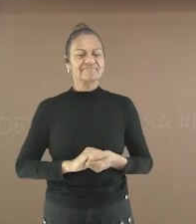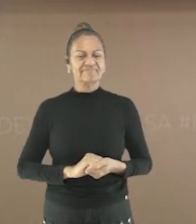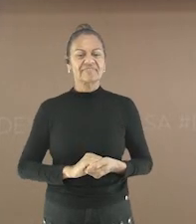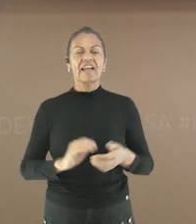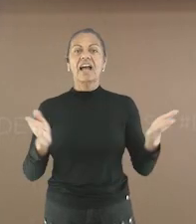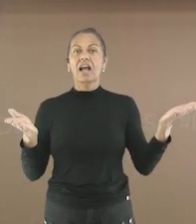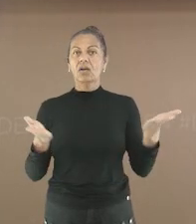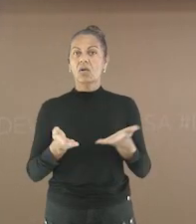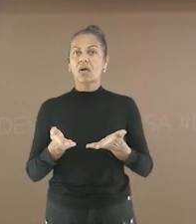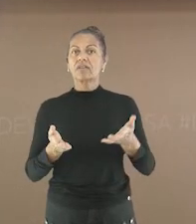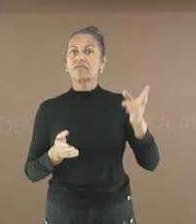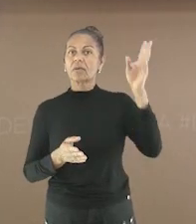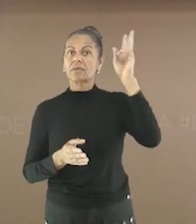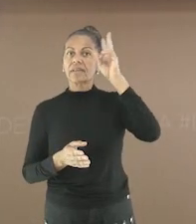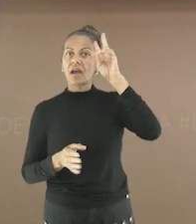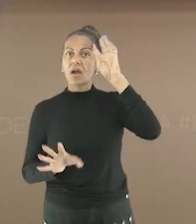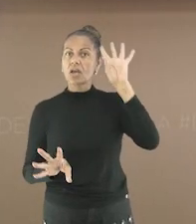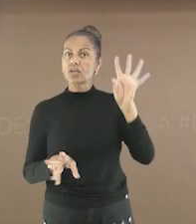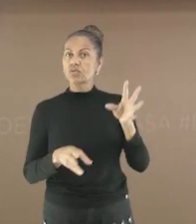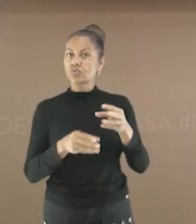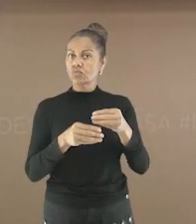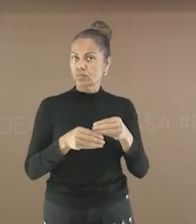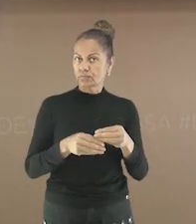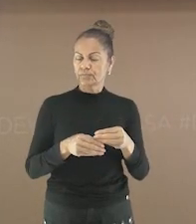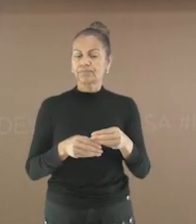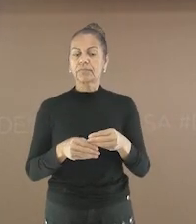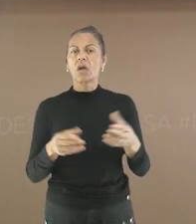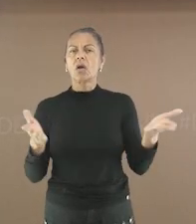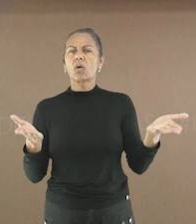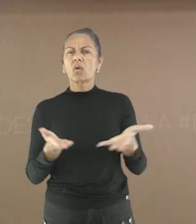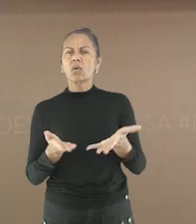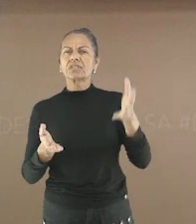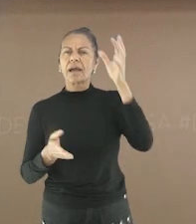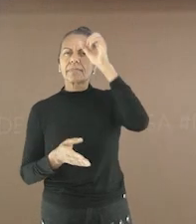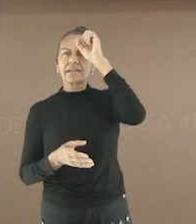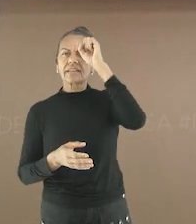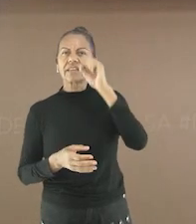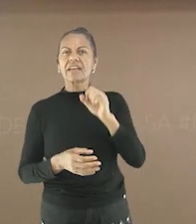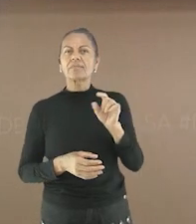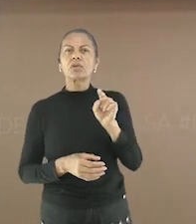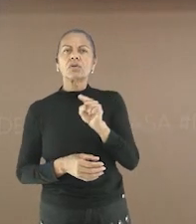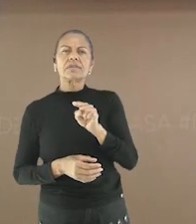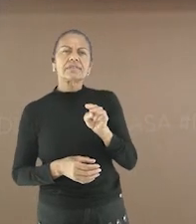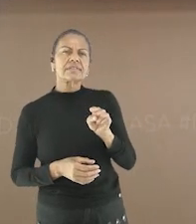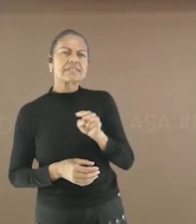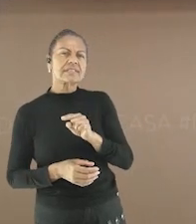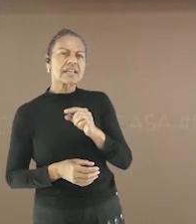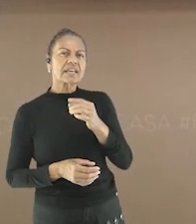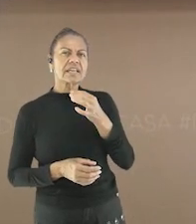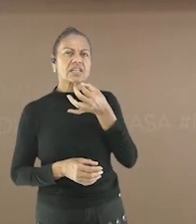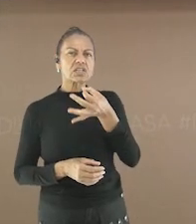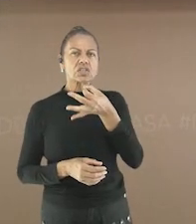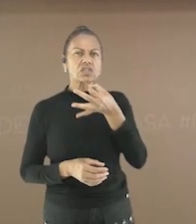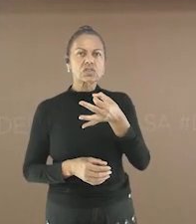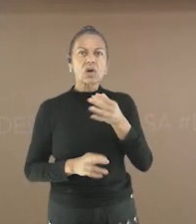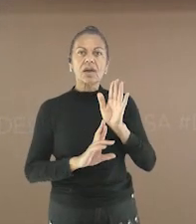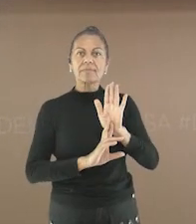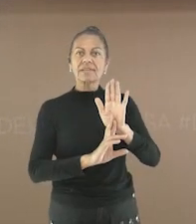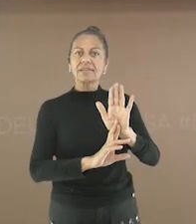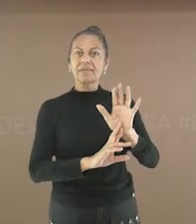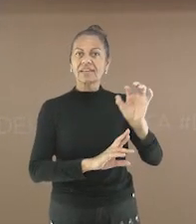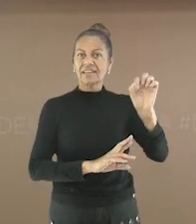sua tela E marque a sua Agora sim, vamos ao resumo da aula Hoje, aprendemos sobre o som de Z